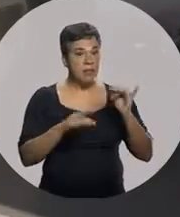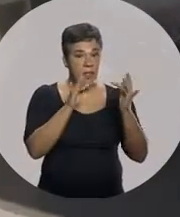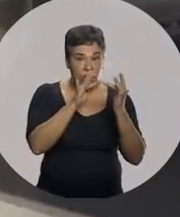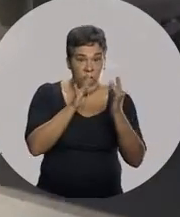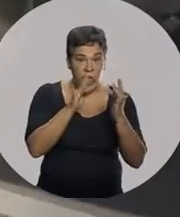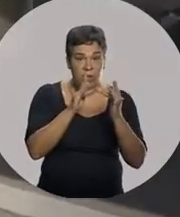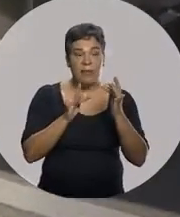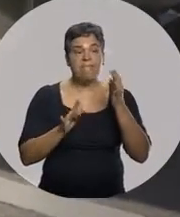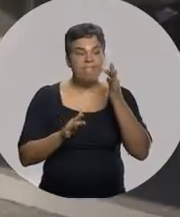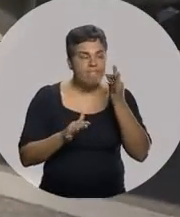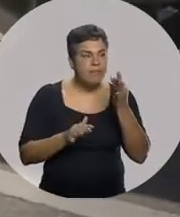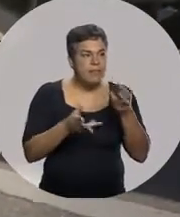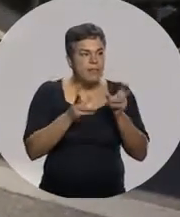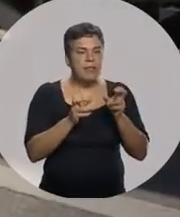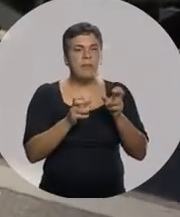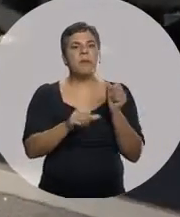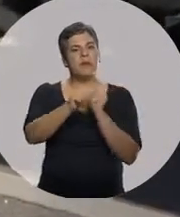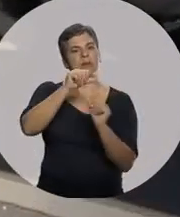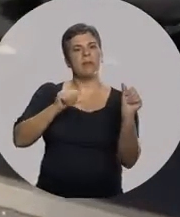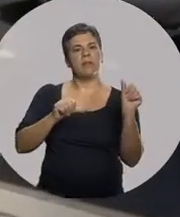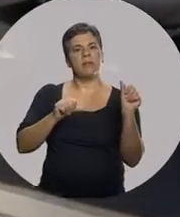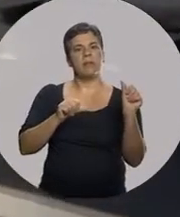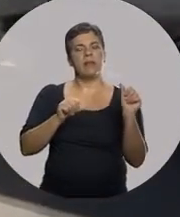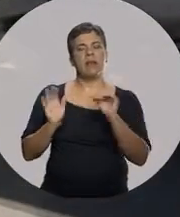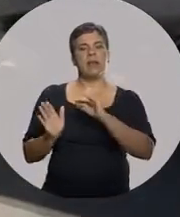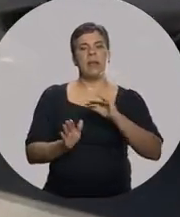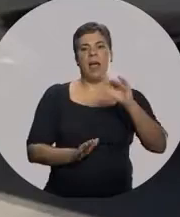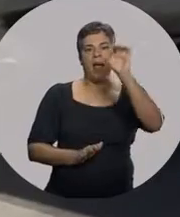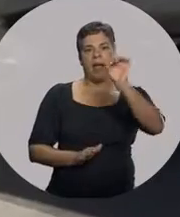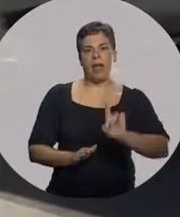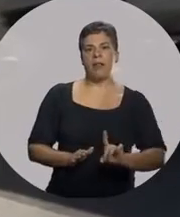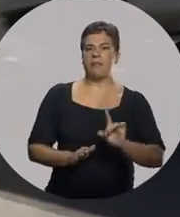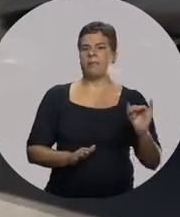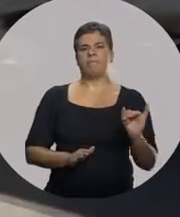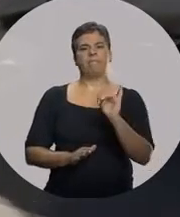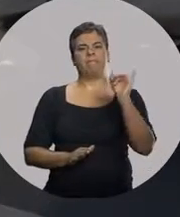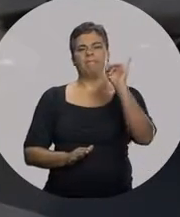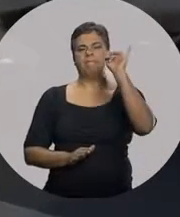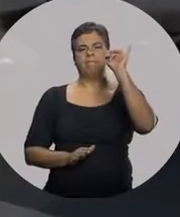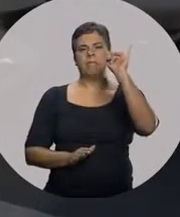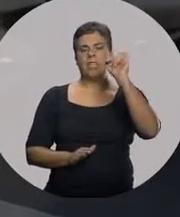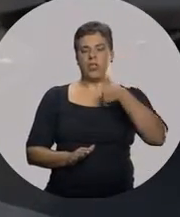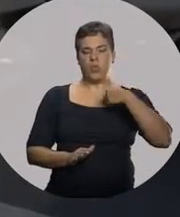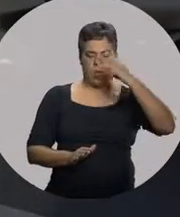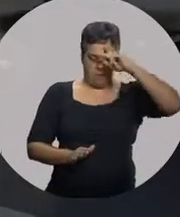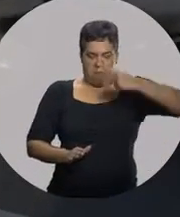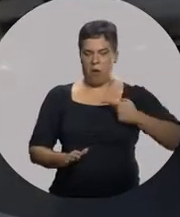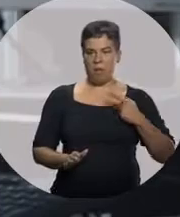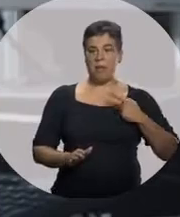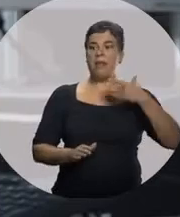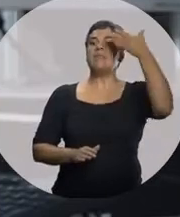entendo a necessidade, eu faço a transformação A deficiência, isso é muito importante Não estar no